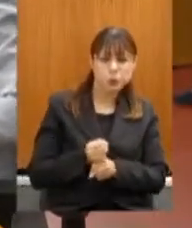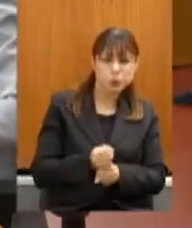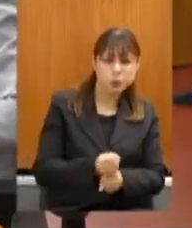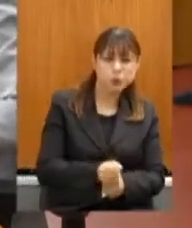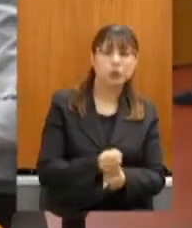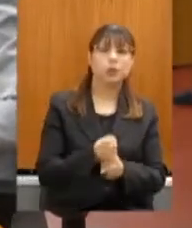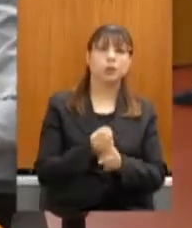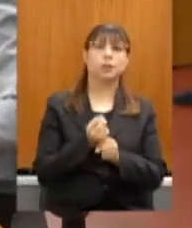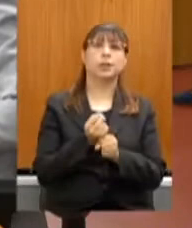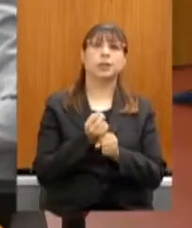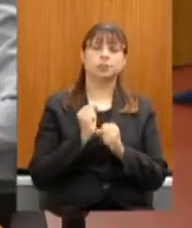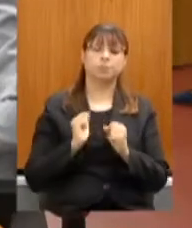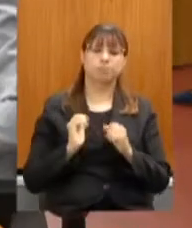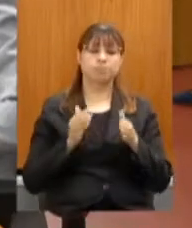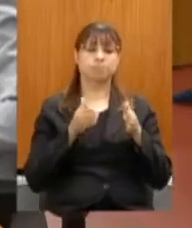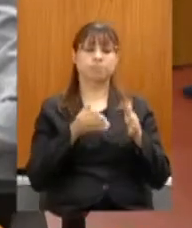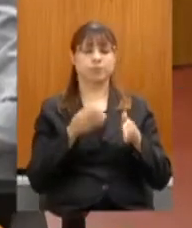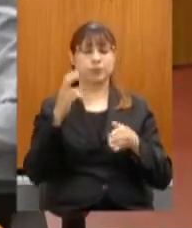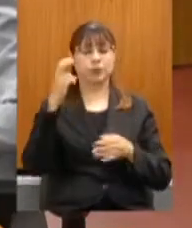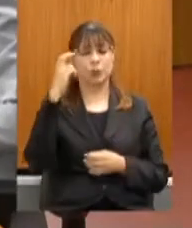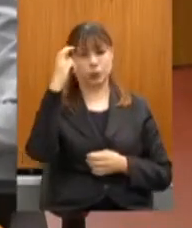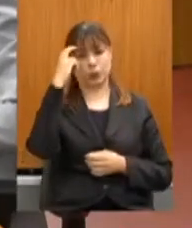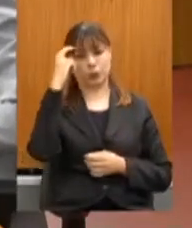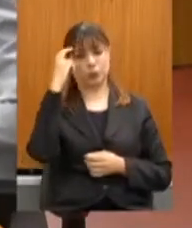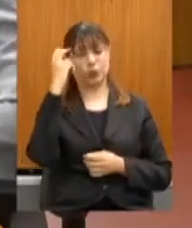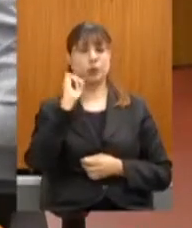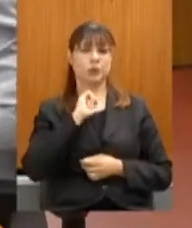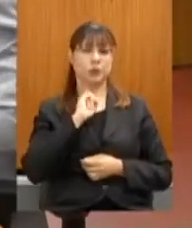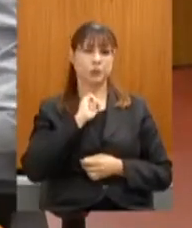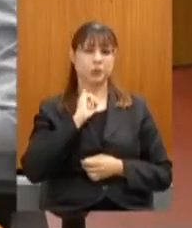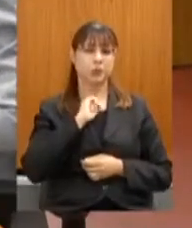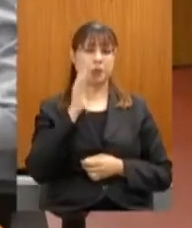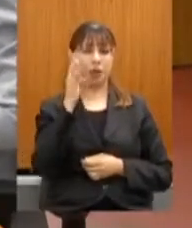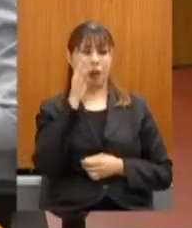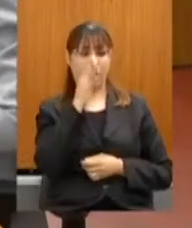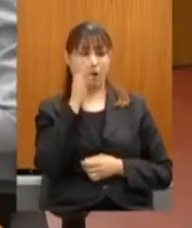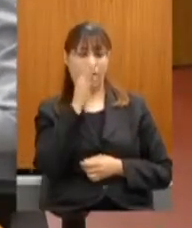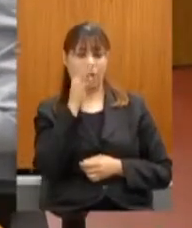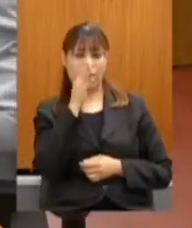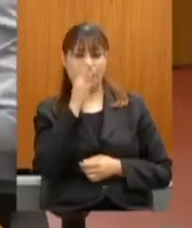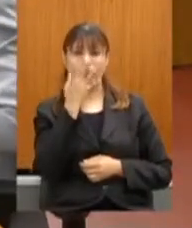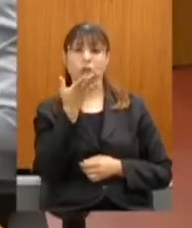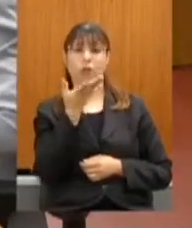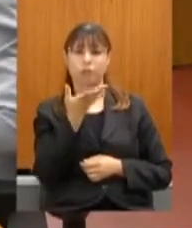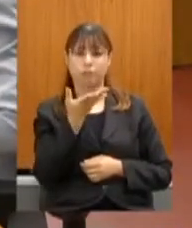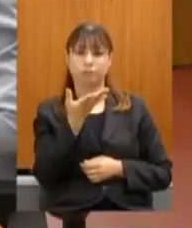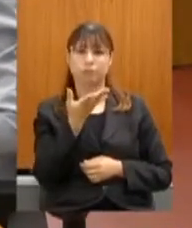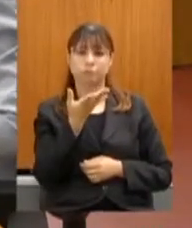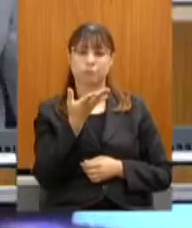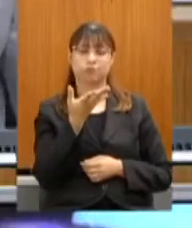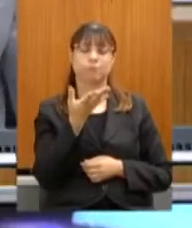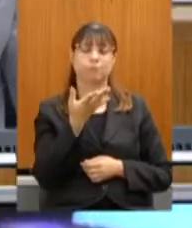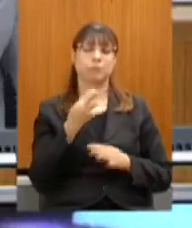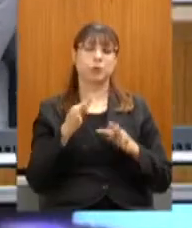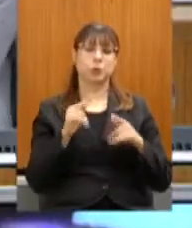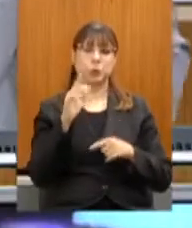cultura mineira, com uma excelência invejável a todo o país, acredito.